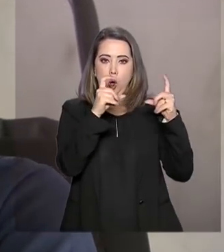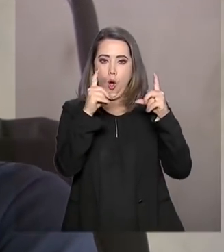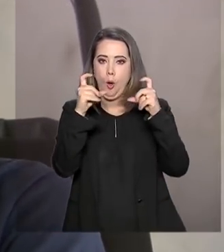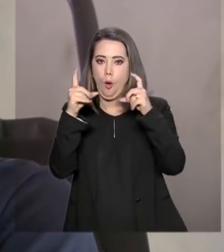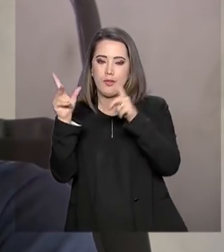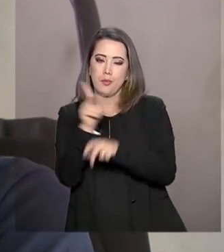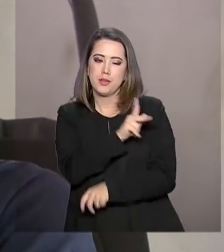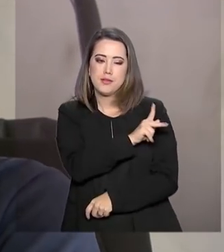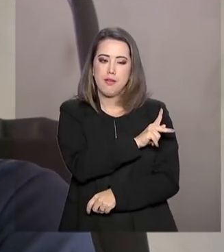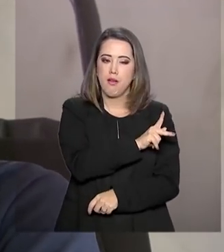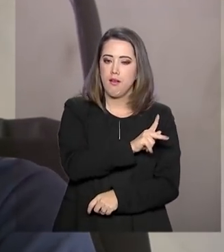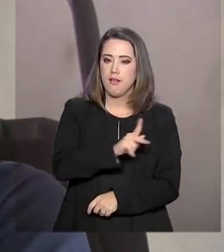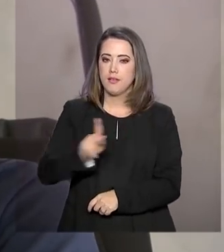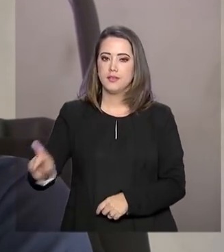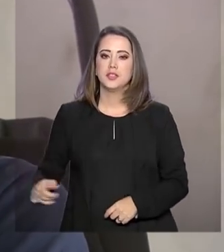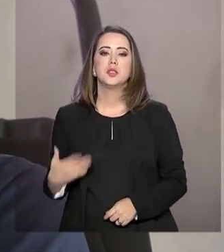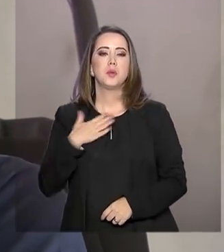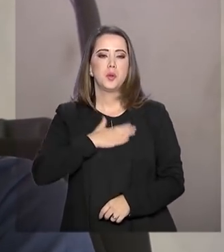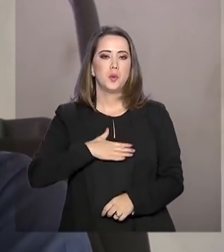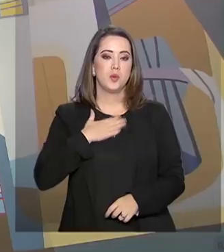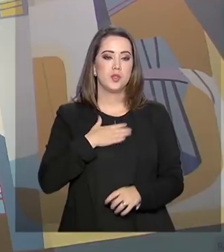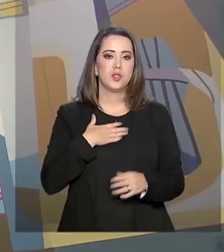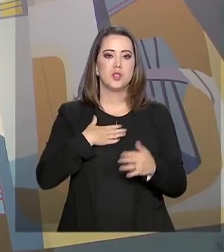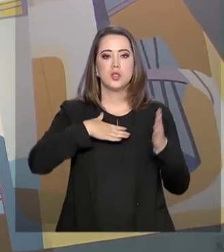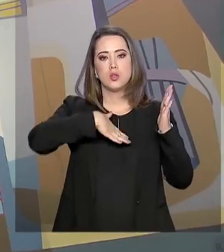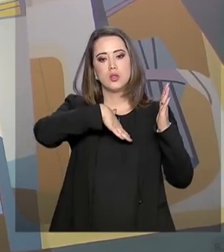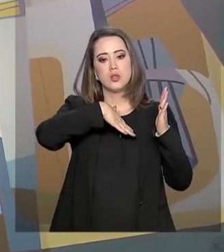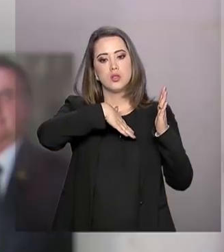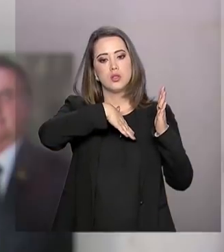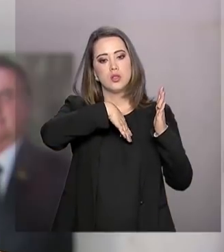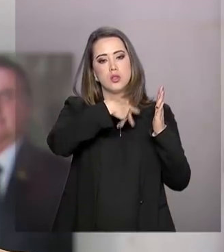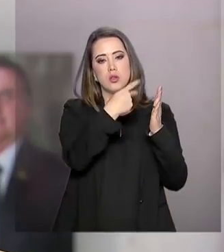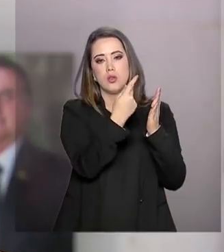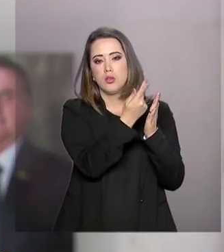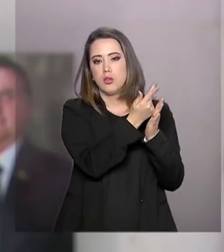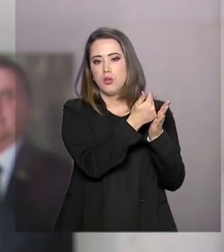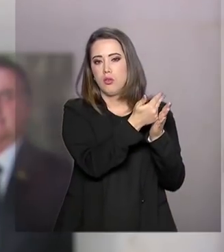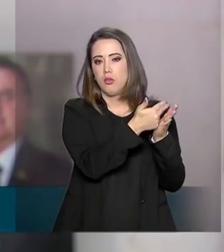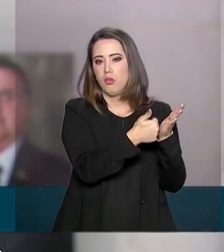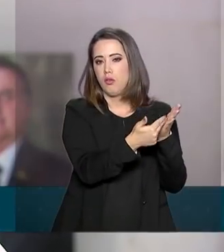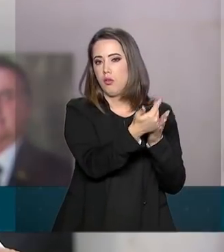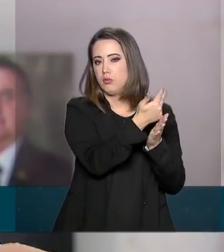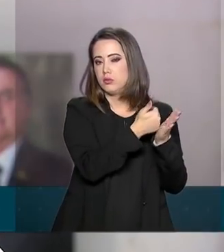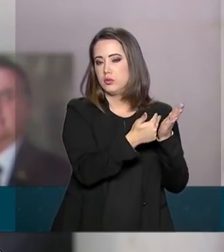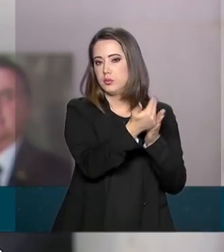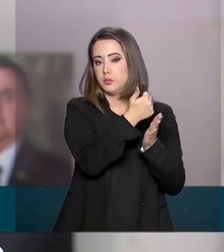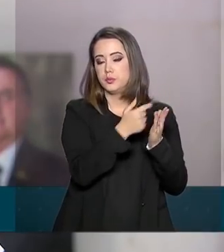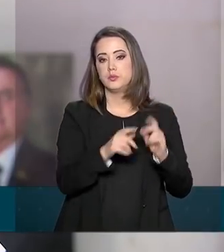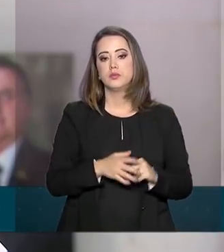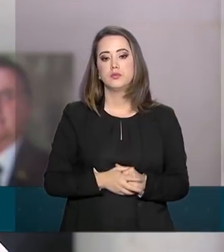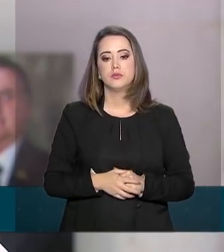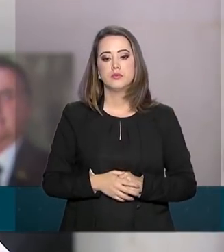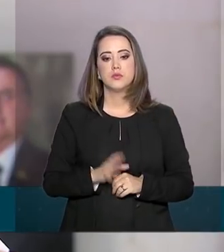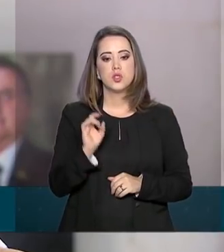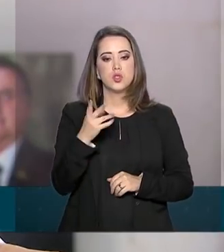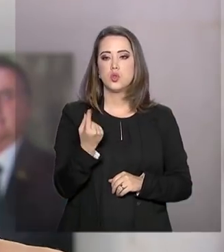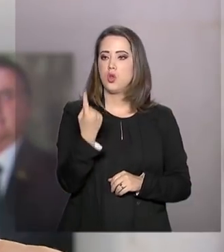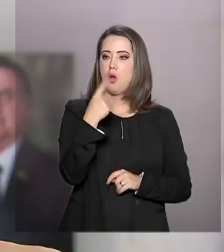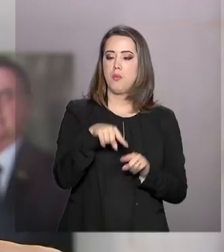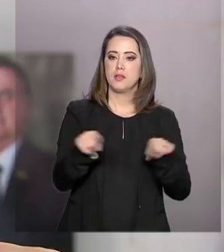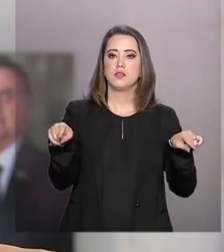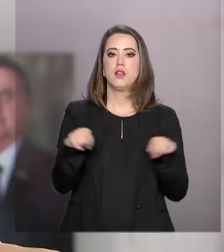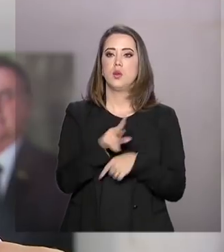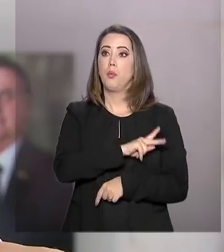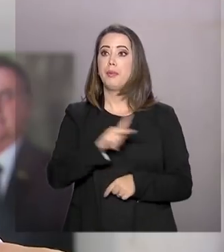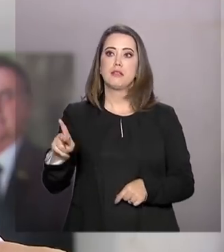Ah, eu gostei também daquele quadro do Le Marques. Achei que fosse só uma sala com o presidente dentro, nada